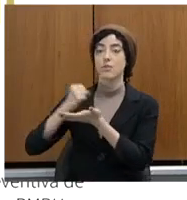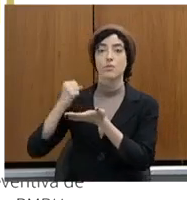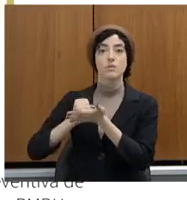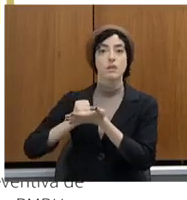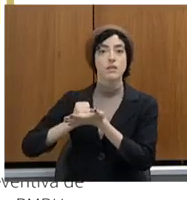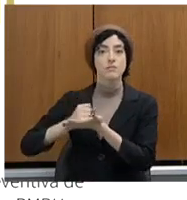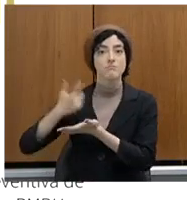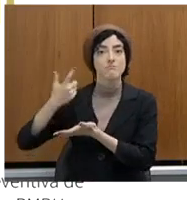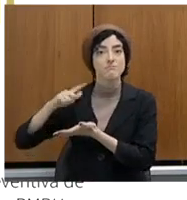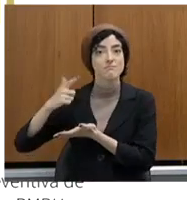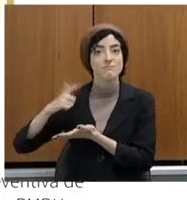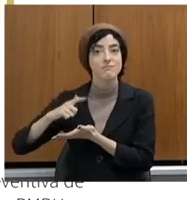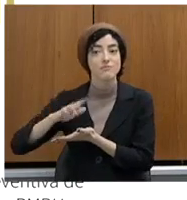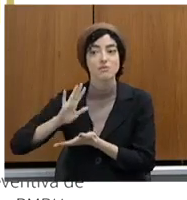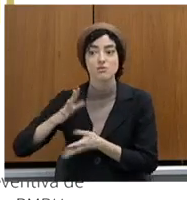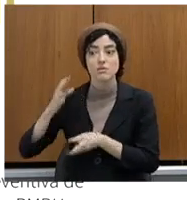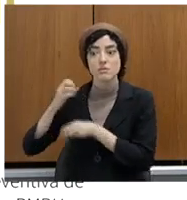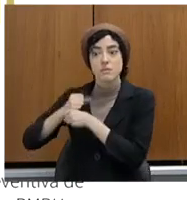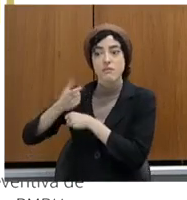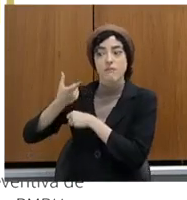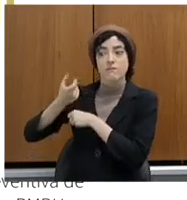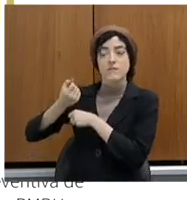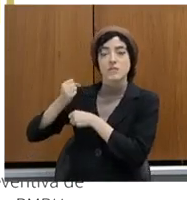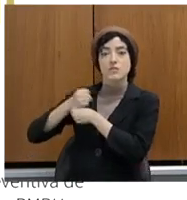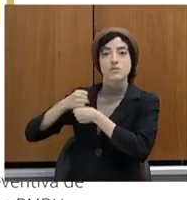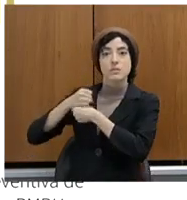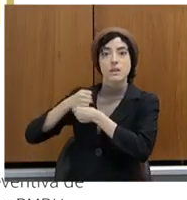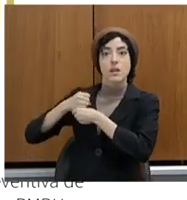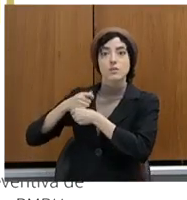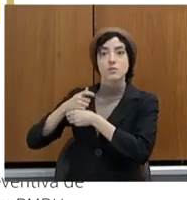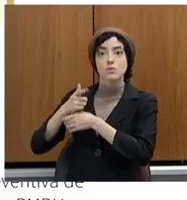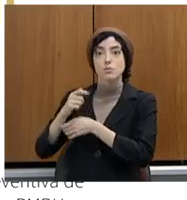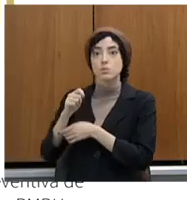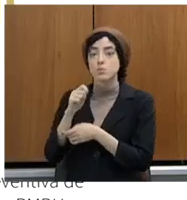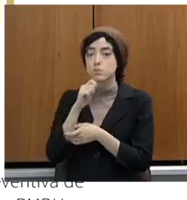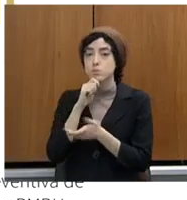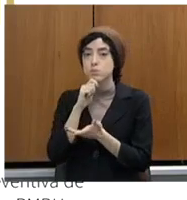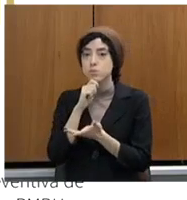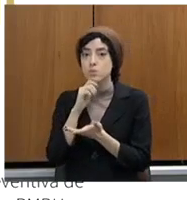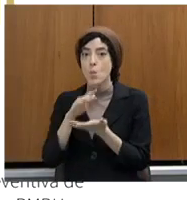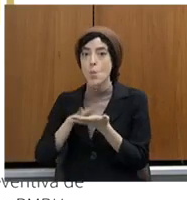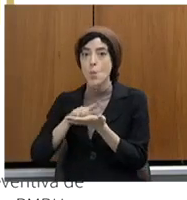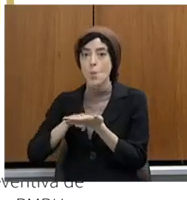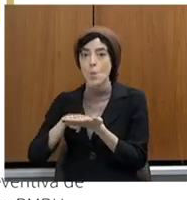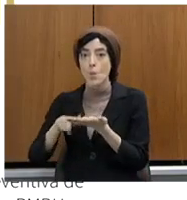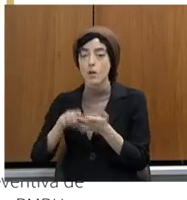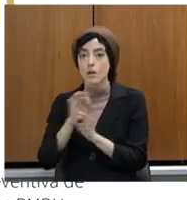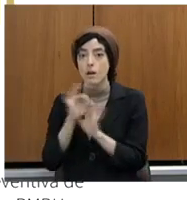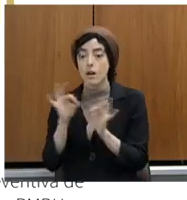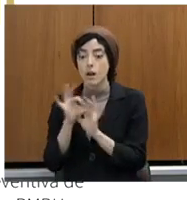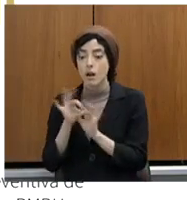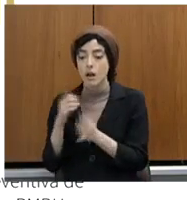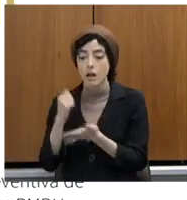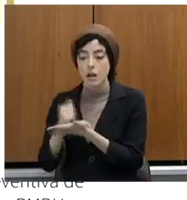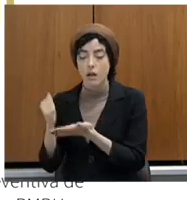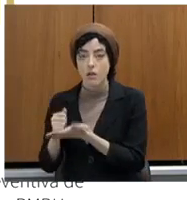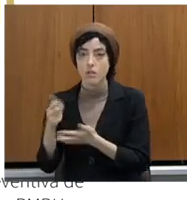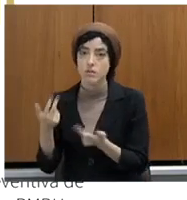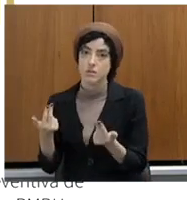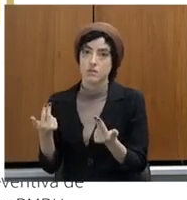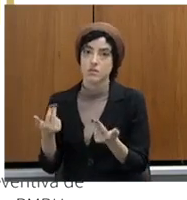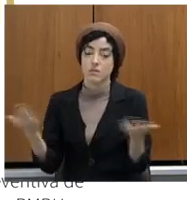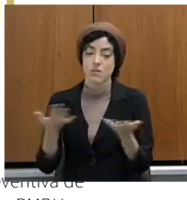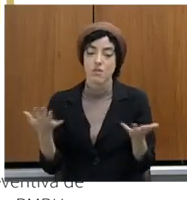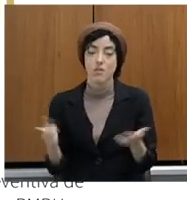anos na Polícia Civil. Então, depois de 20 anos, nós temos um contrato de 3 milhões para manutenção de unidades de